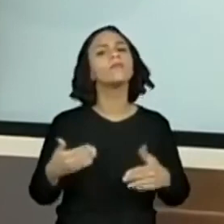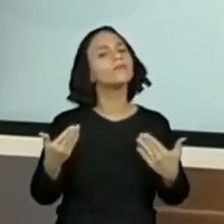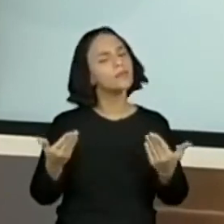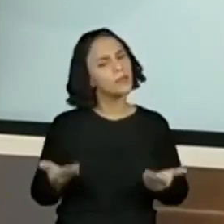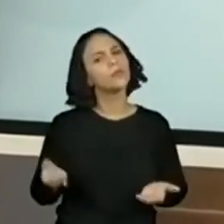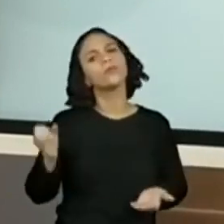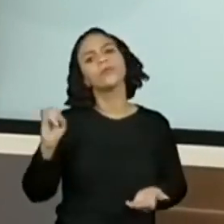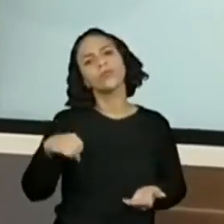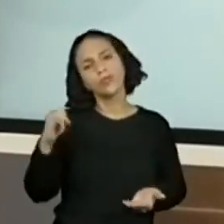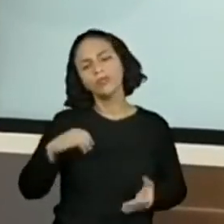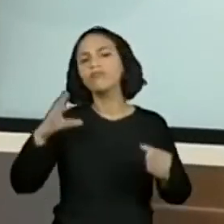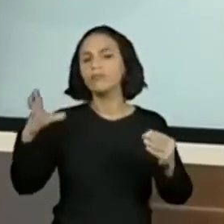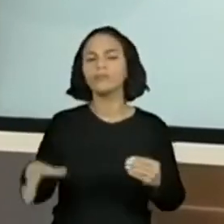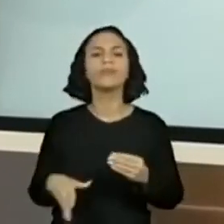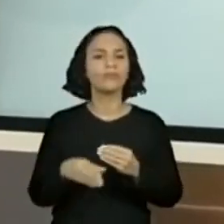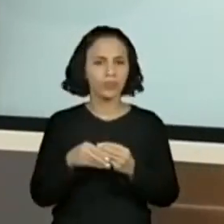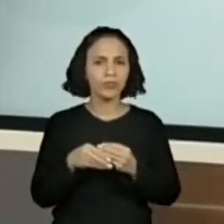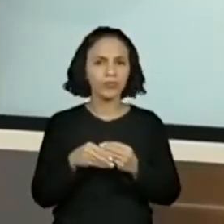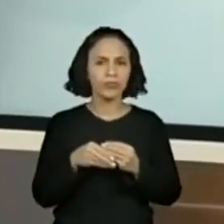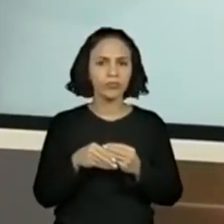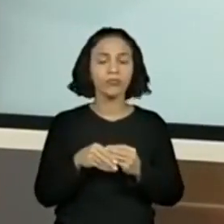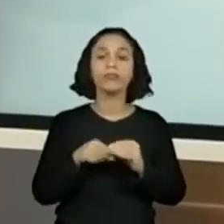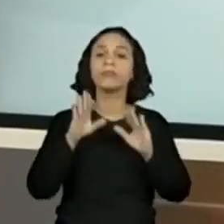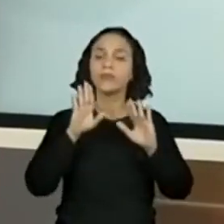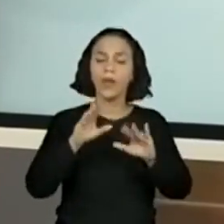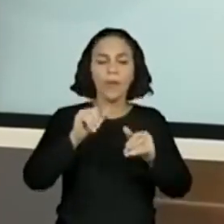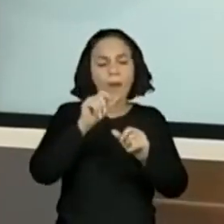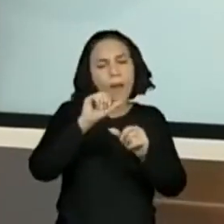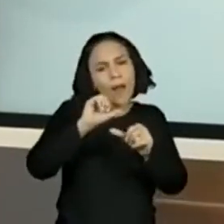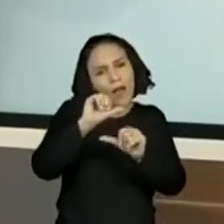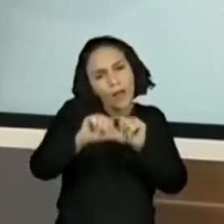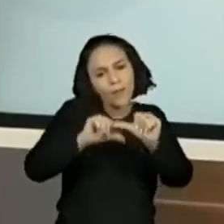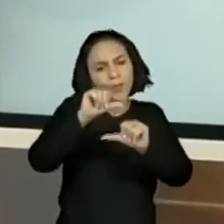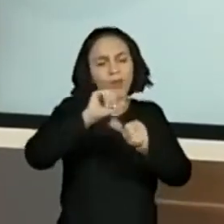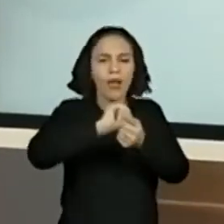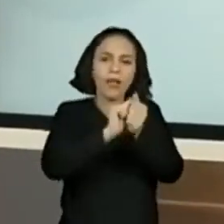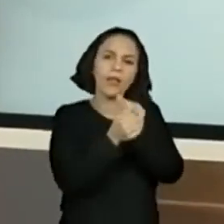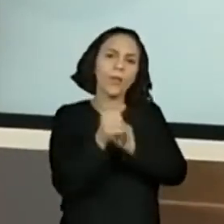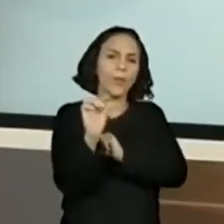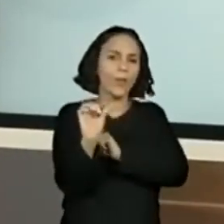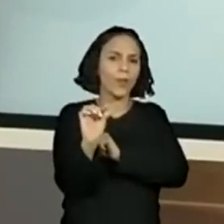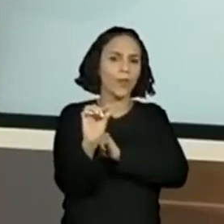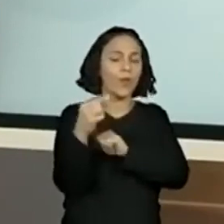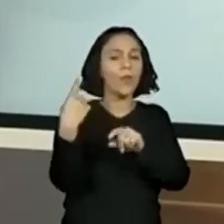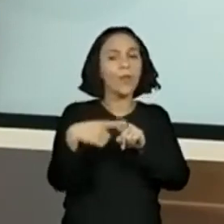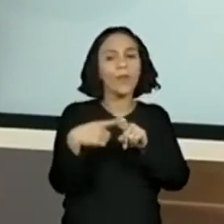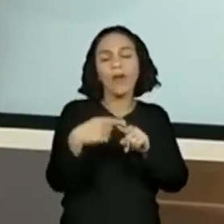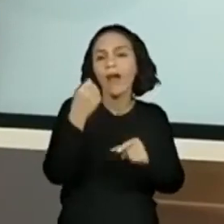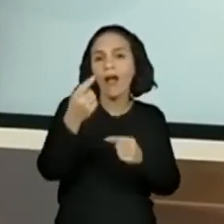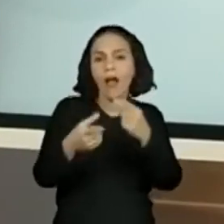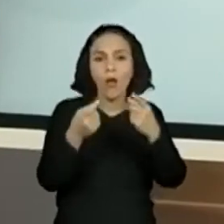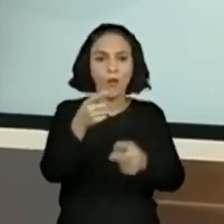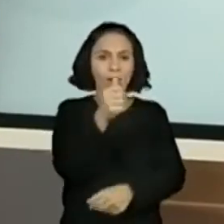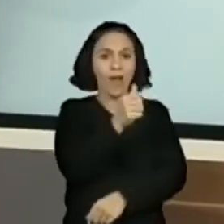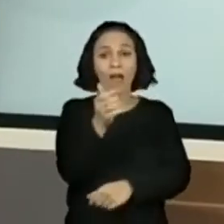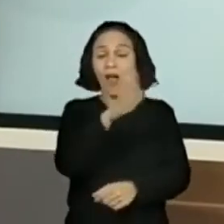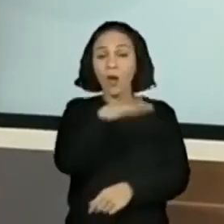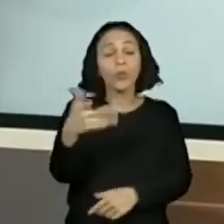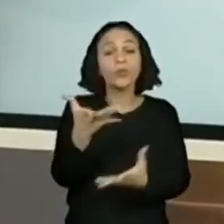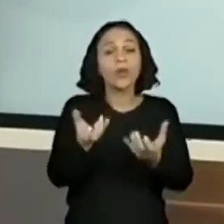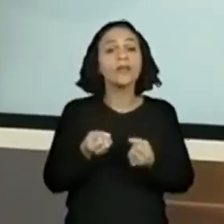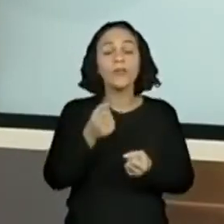inclui algumas atividades, ou a gente modifica um pouquinho do material, para que todos os alunos, até aqueles que não estão com o material em mãos,